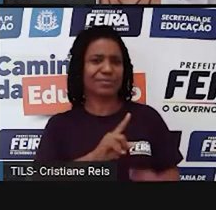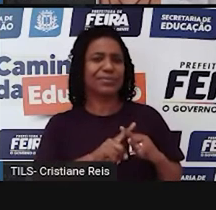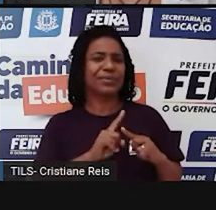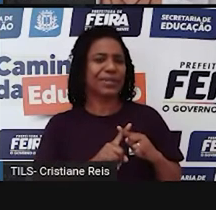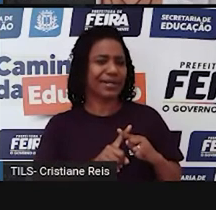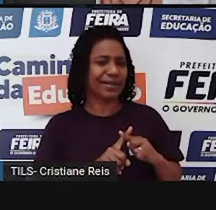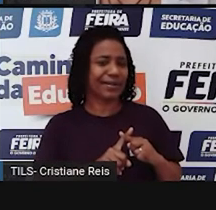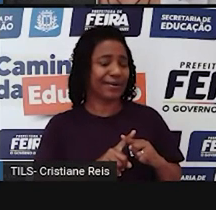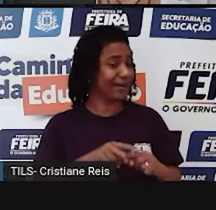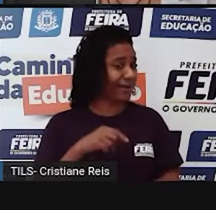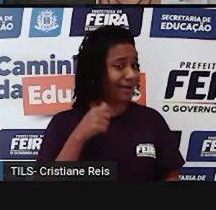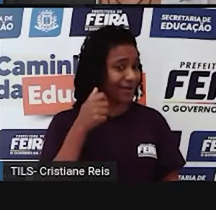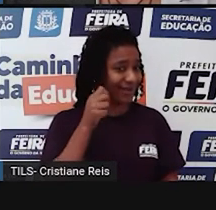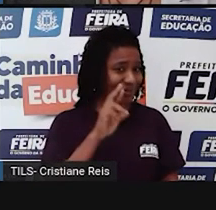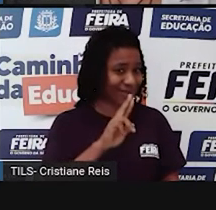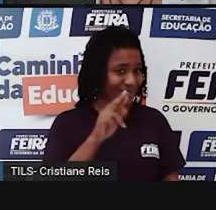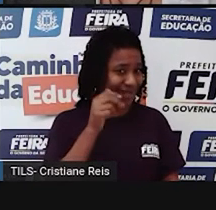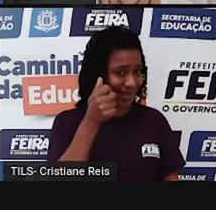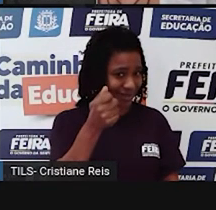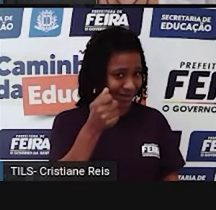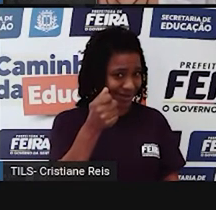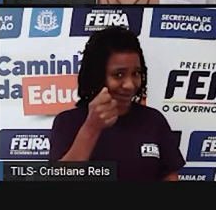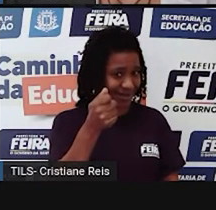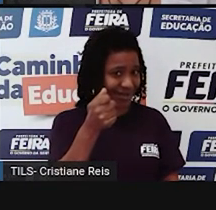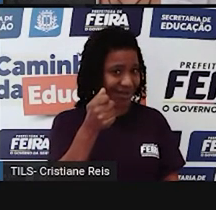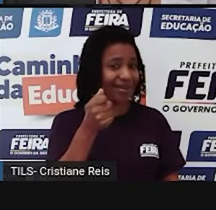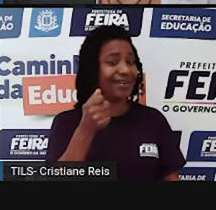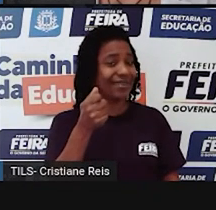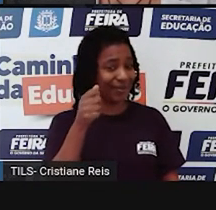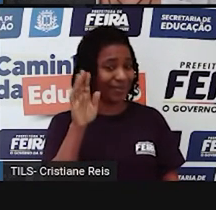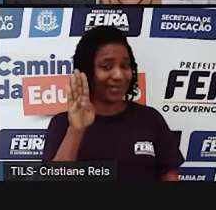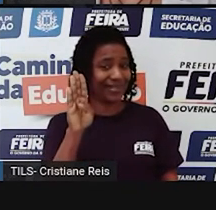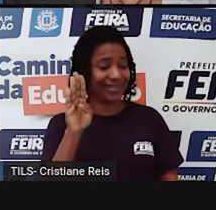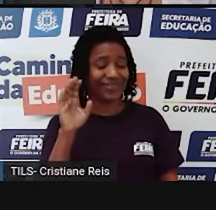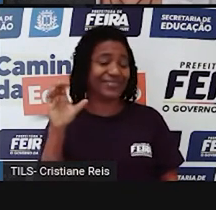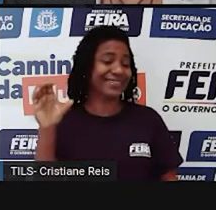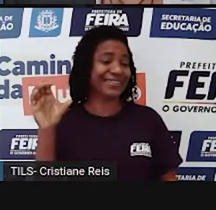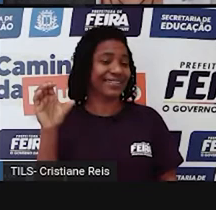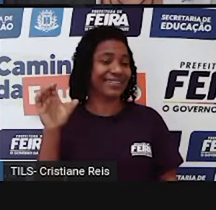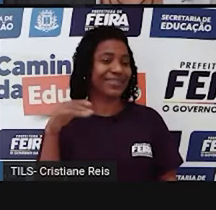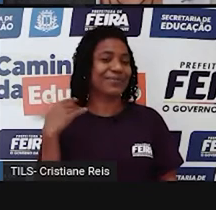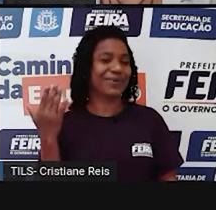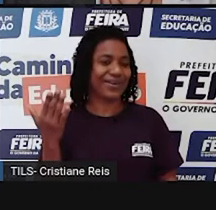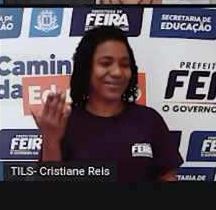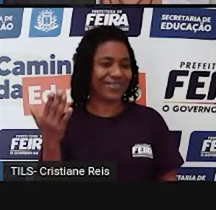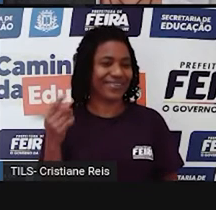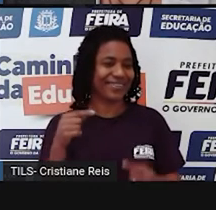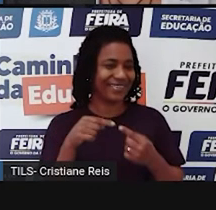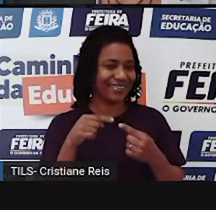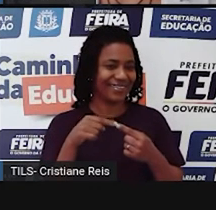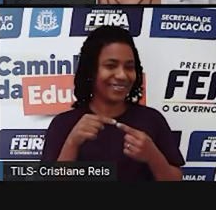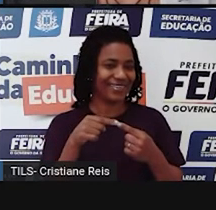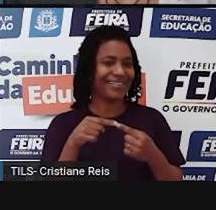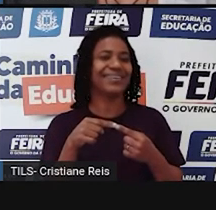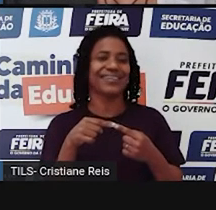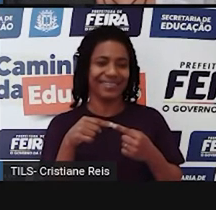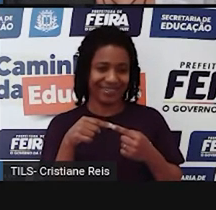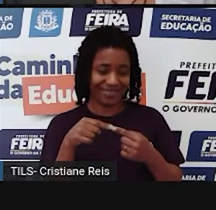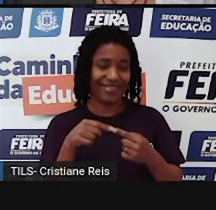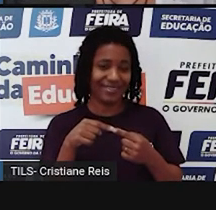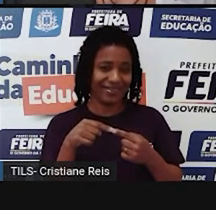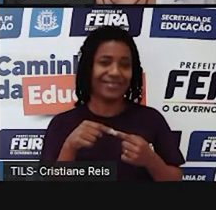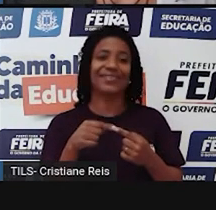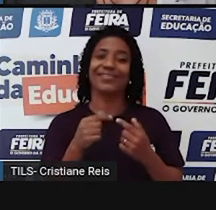É uma pessoa invocada? Ou é uma fruta chamada abacate? Esta palavra evoqueiro se